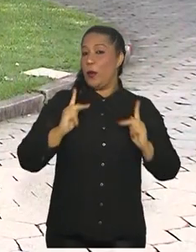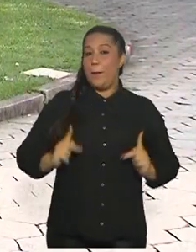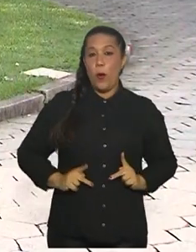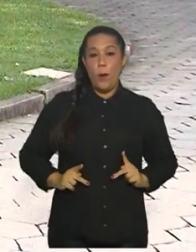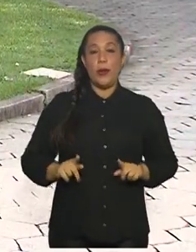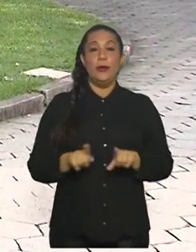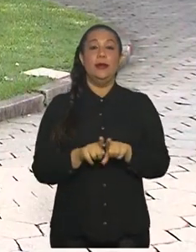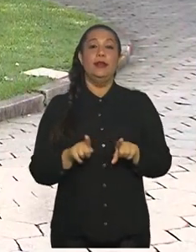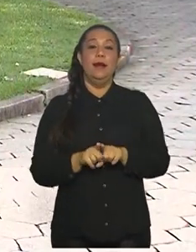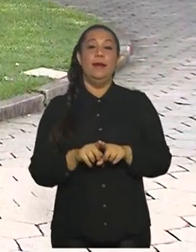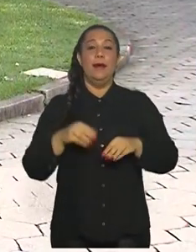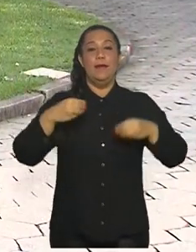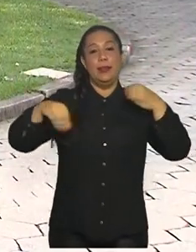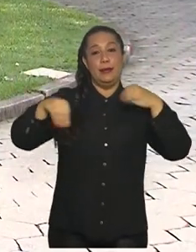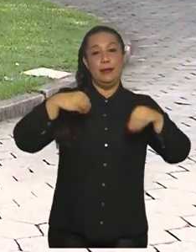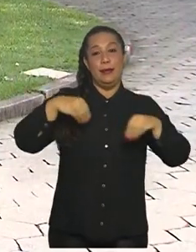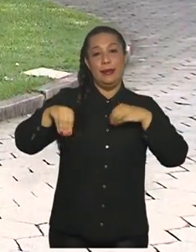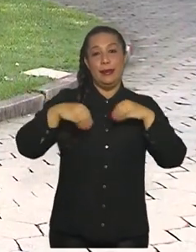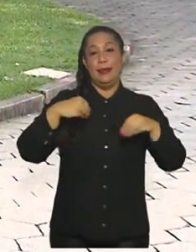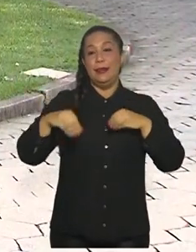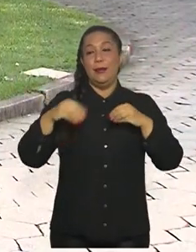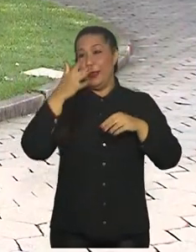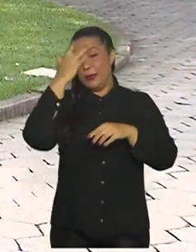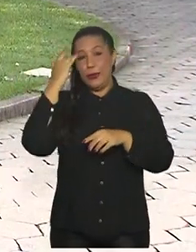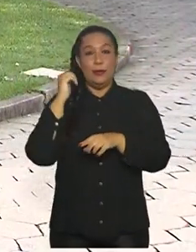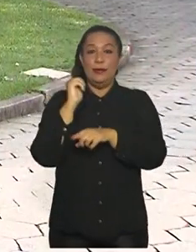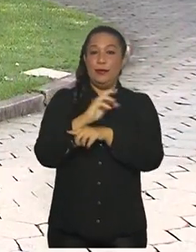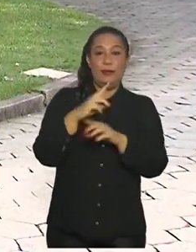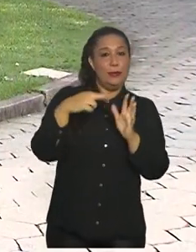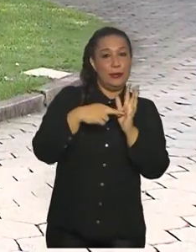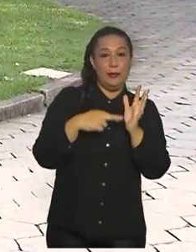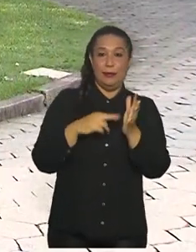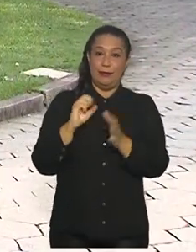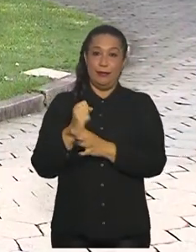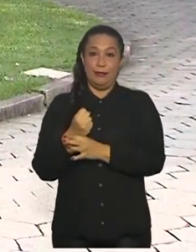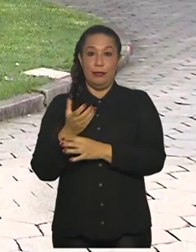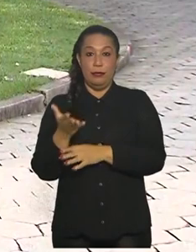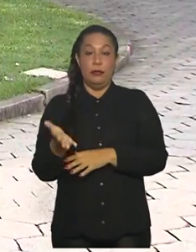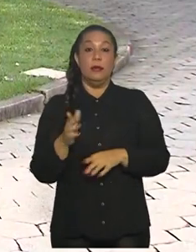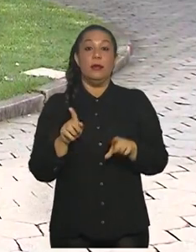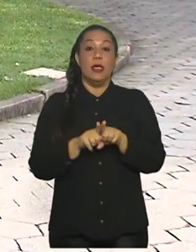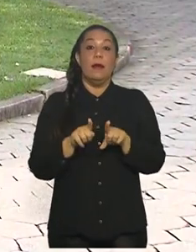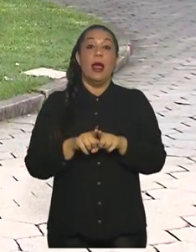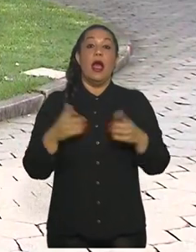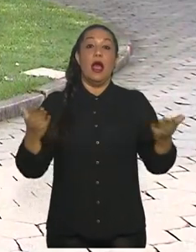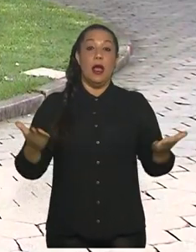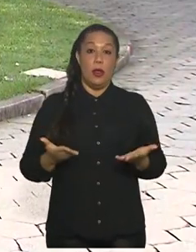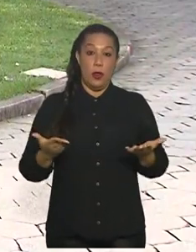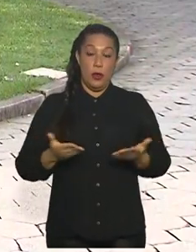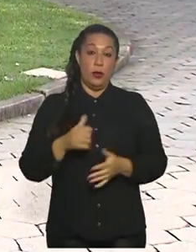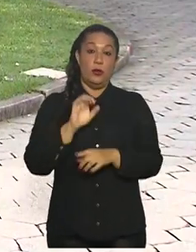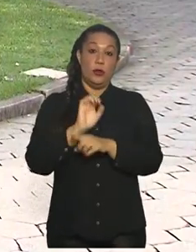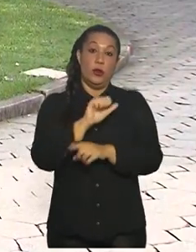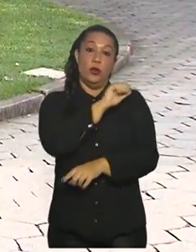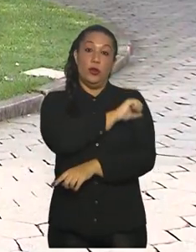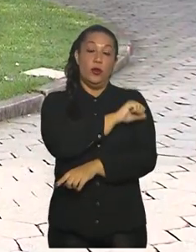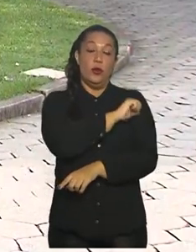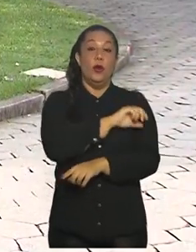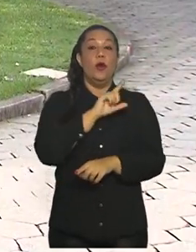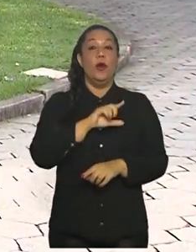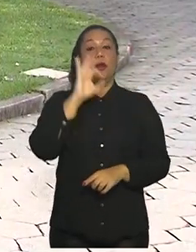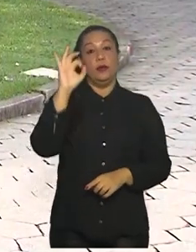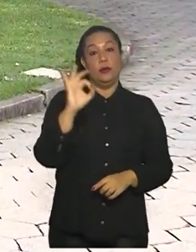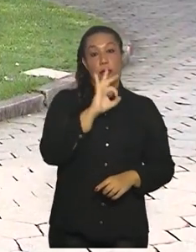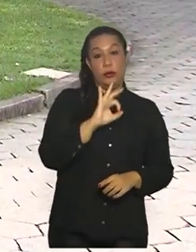além da flexibilização das medidas de isolamento social. Atualmente, aqui no estado do Rio, a taxa de